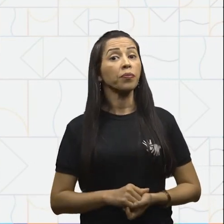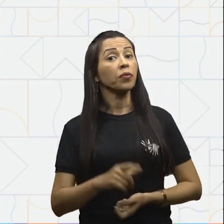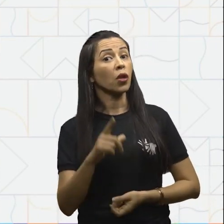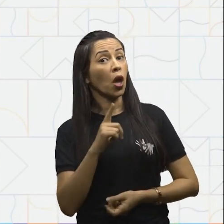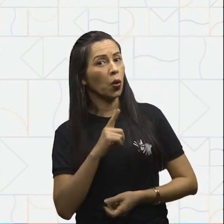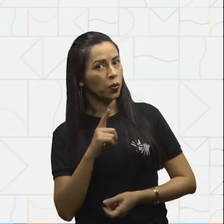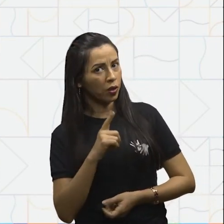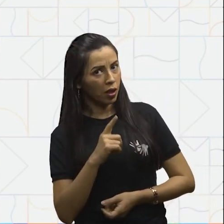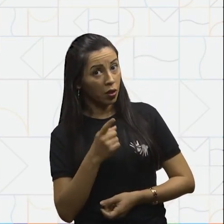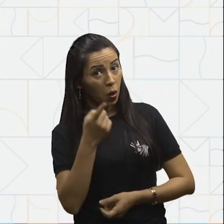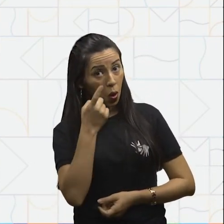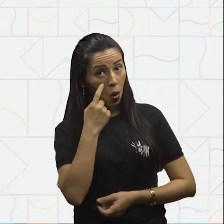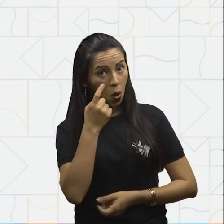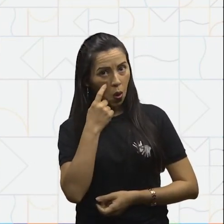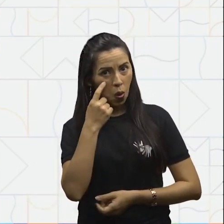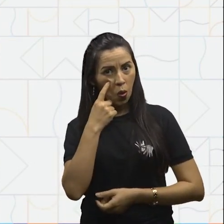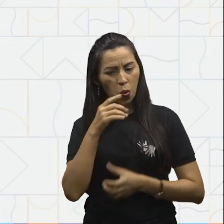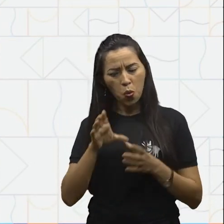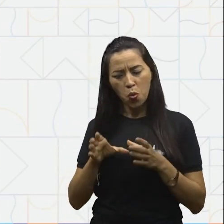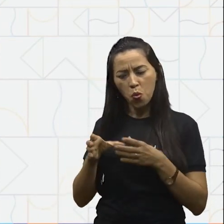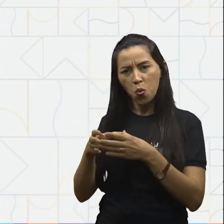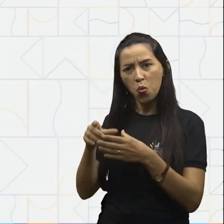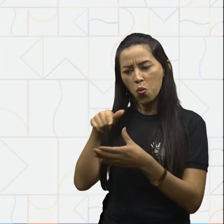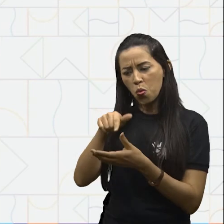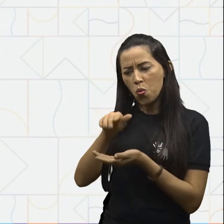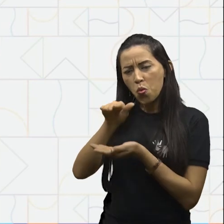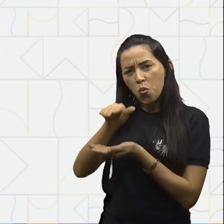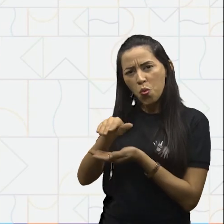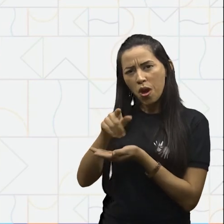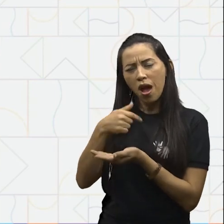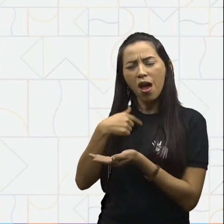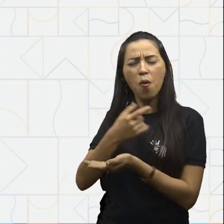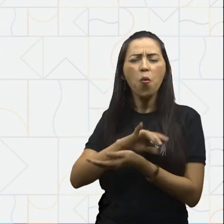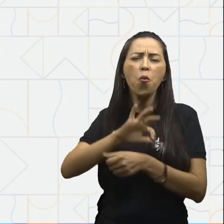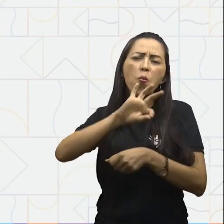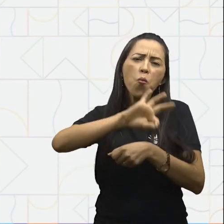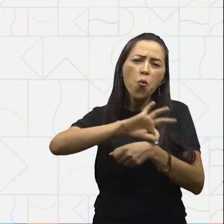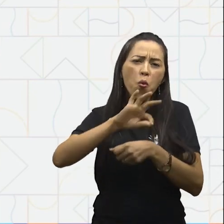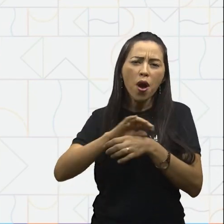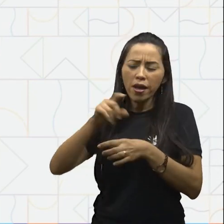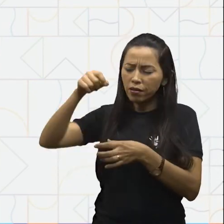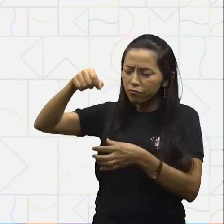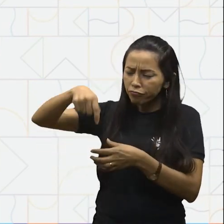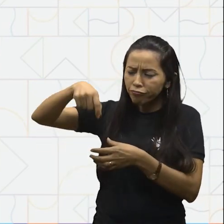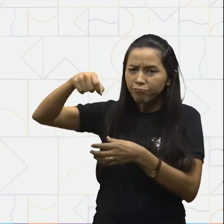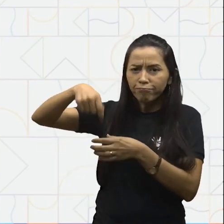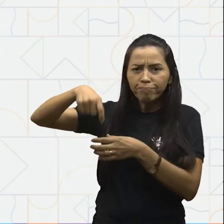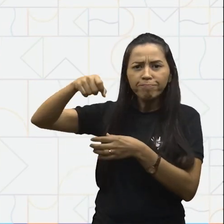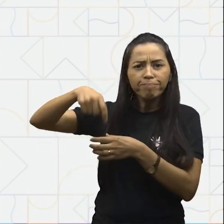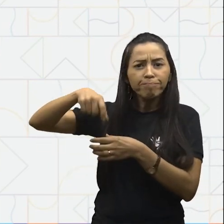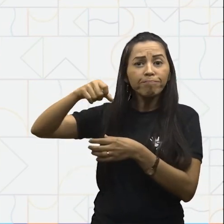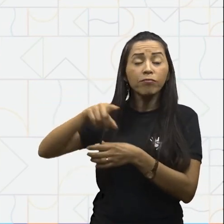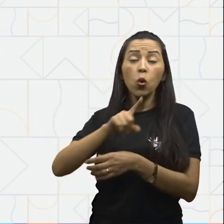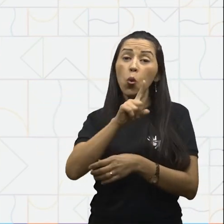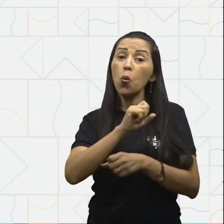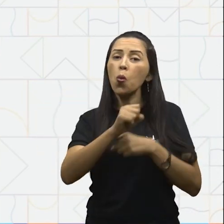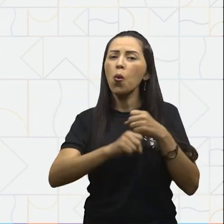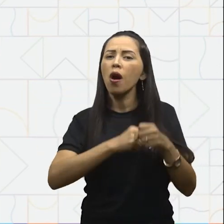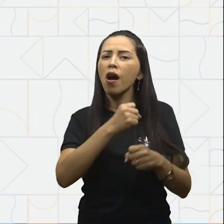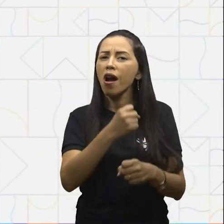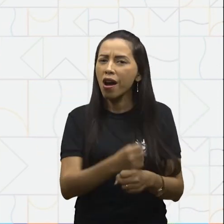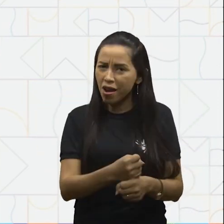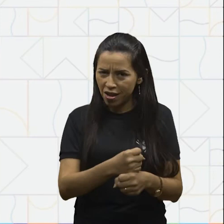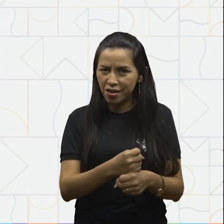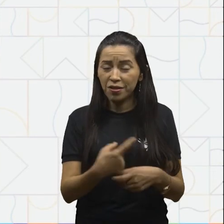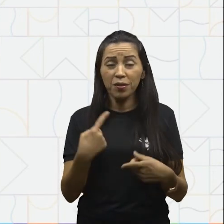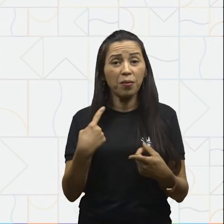um cofrinho que guardo moedas durante um ano. Pois, afinal, não